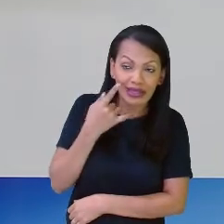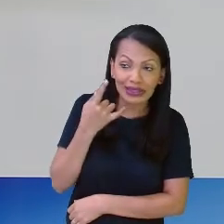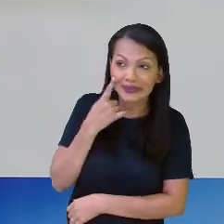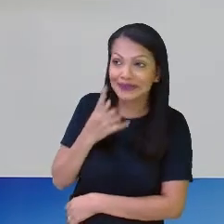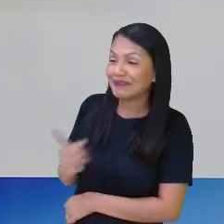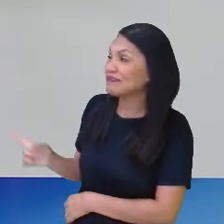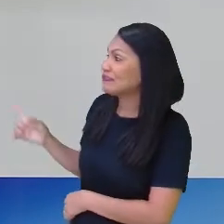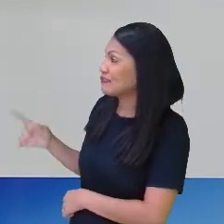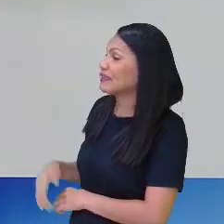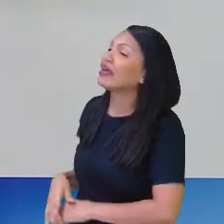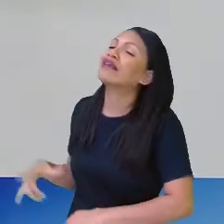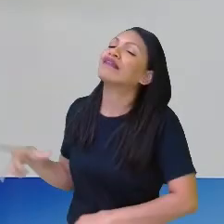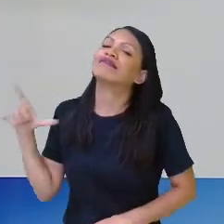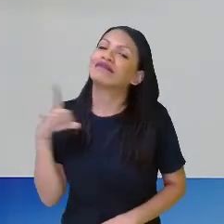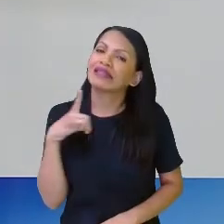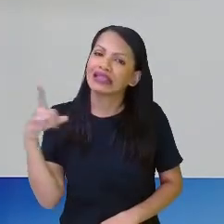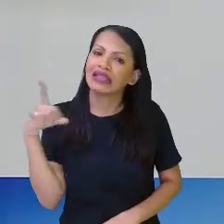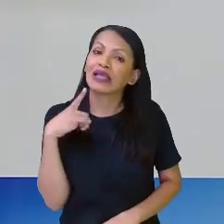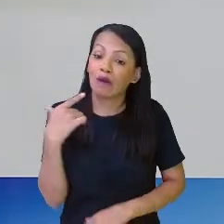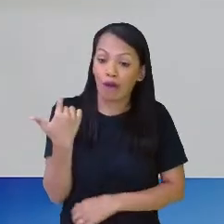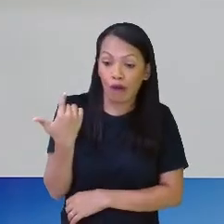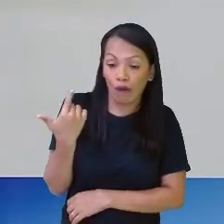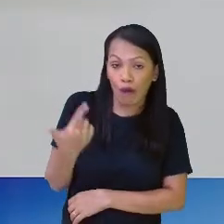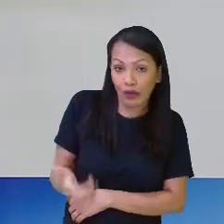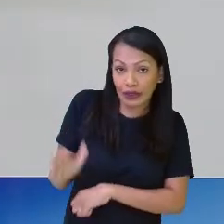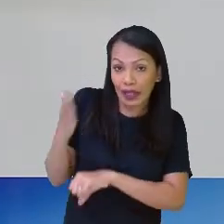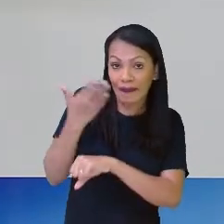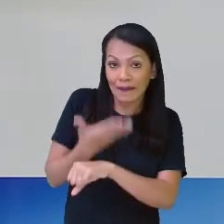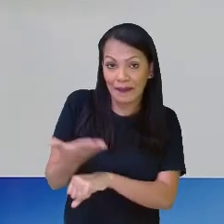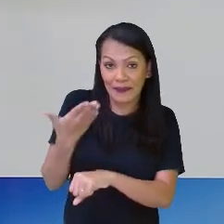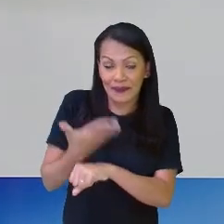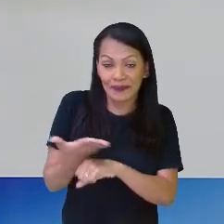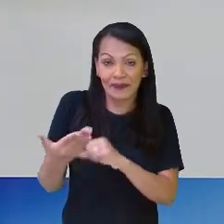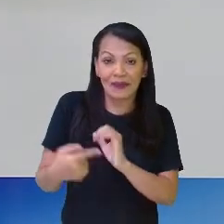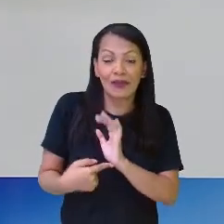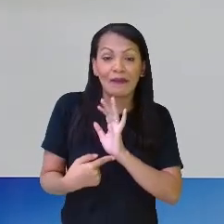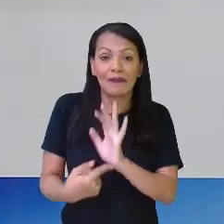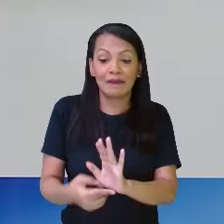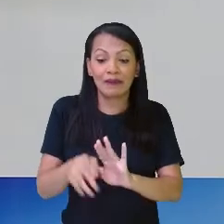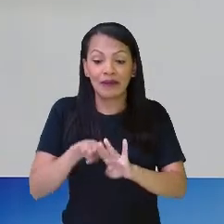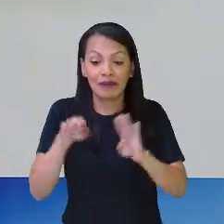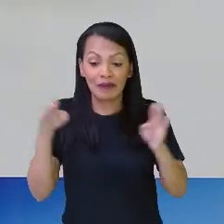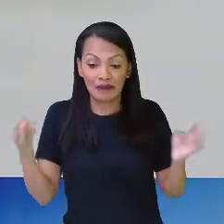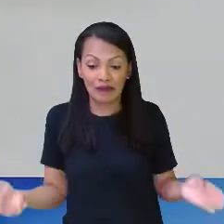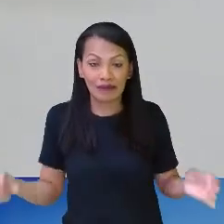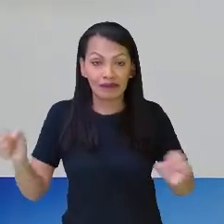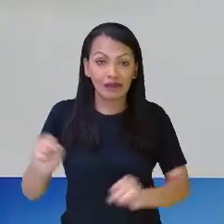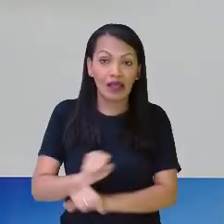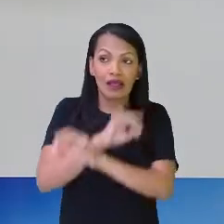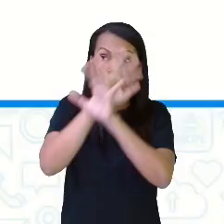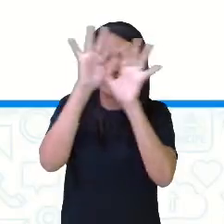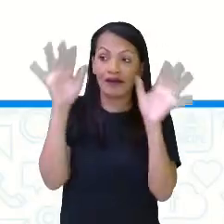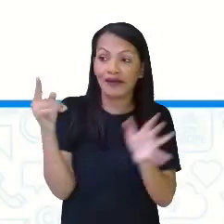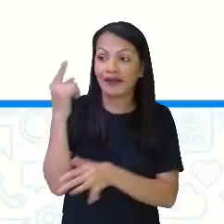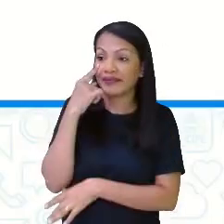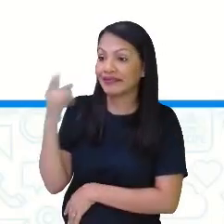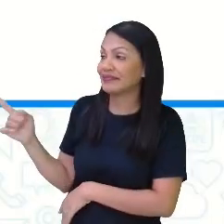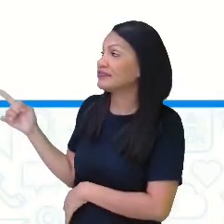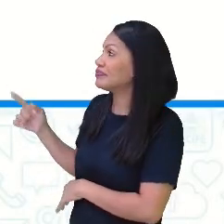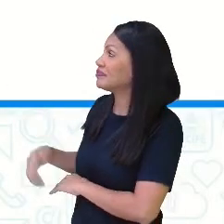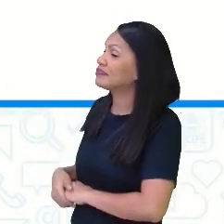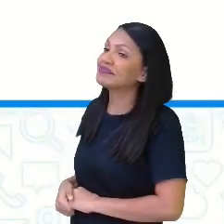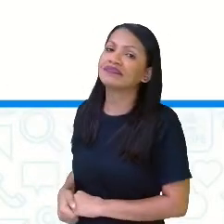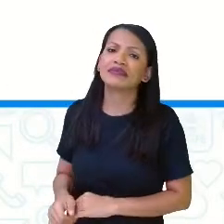trouxe mais uma situação para vocês. E eu vou mostrar aqui na mesa para ficar mais claro ainda. Olha só. Ivan